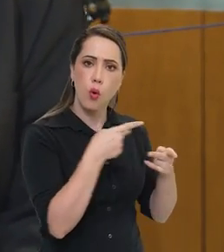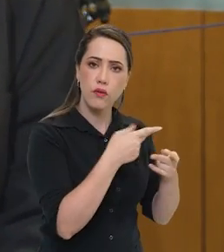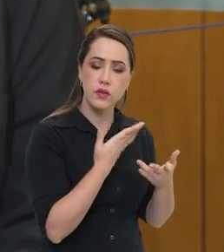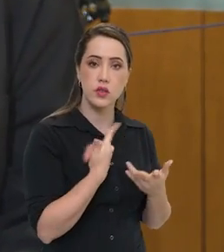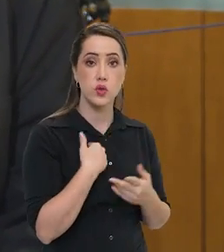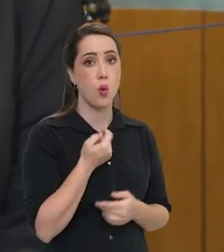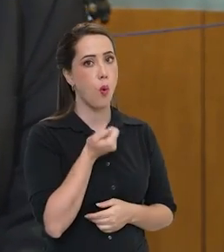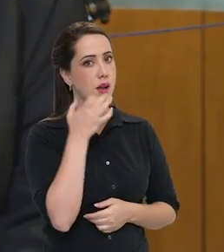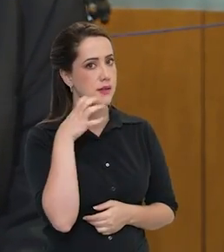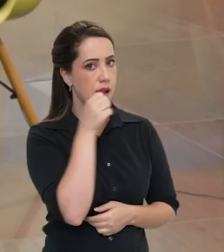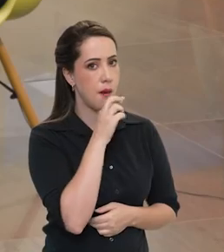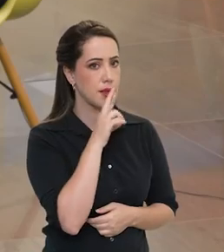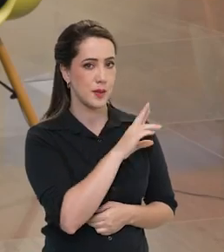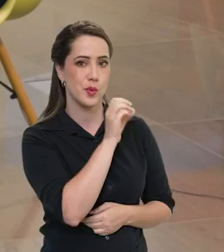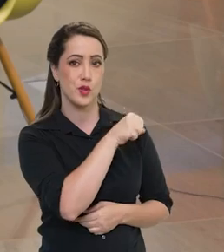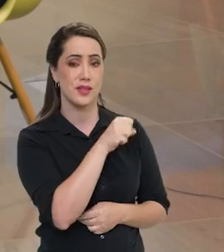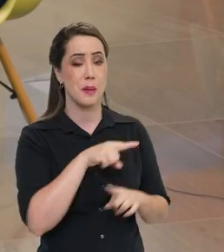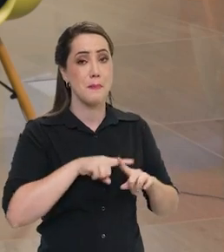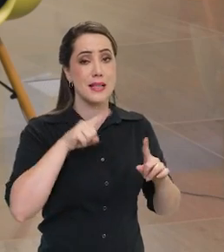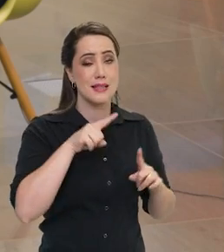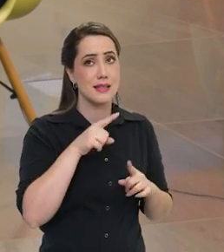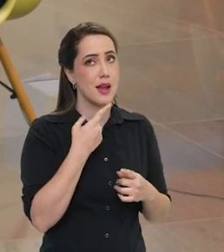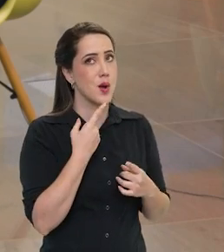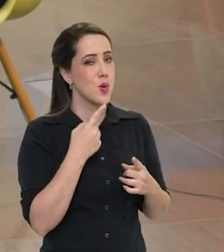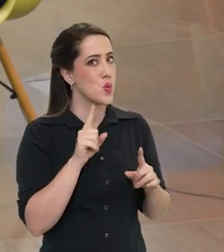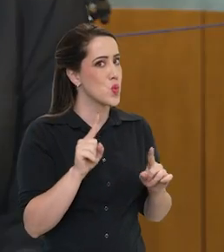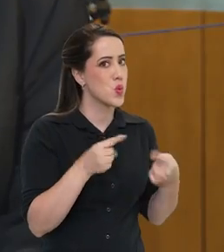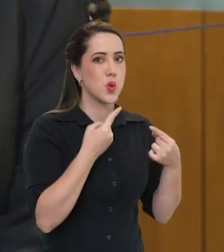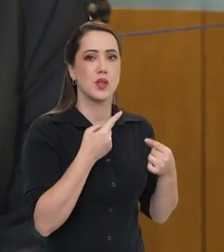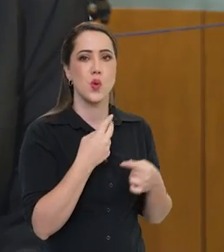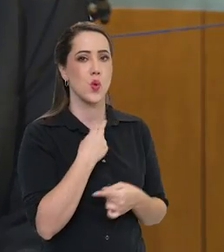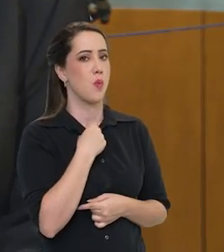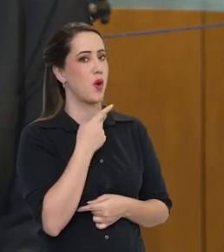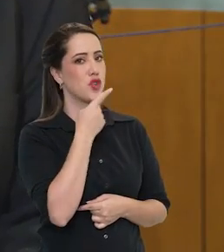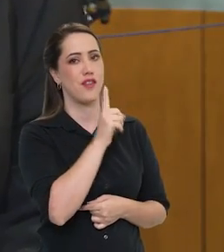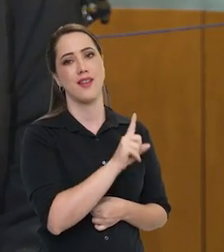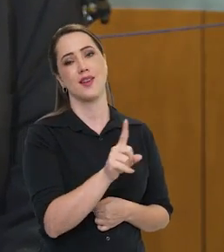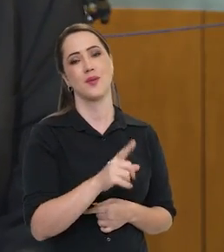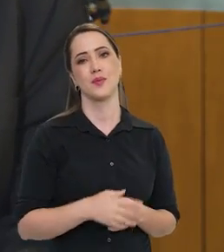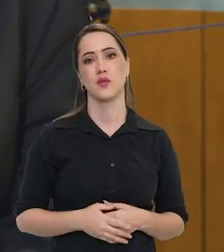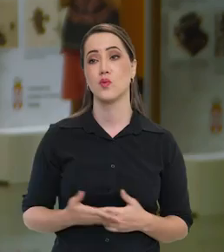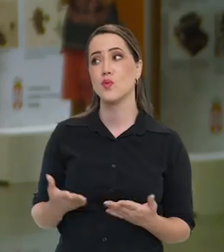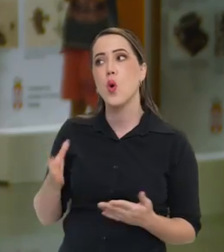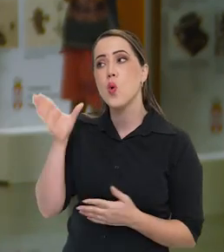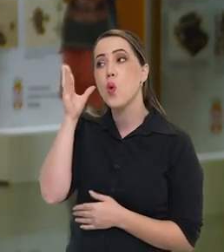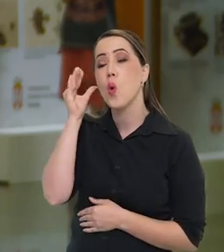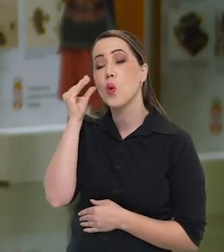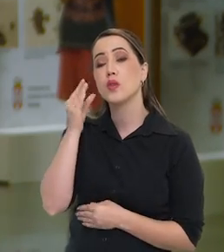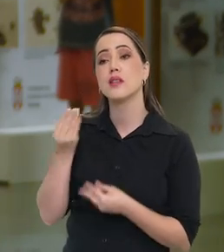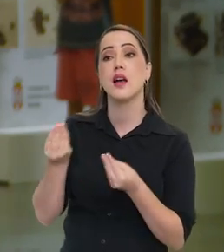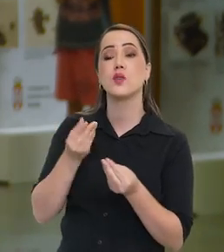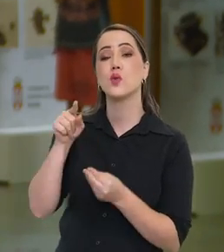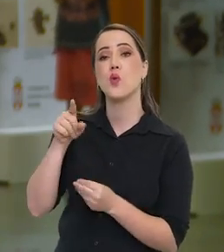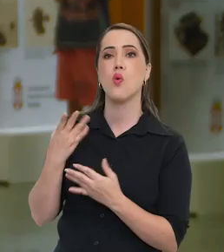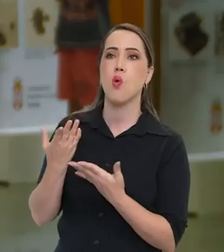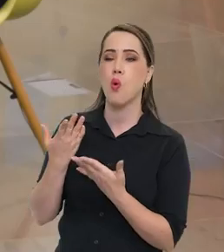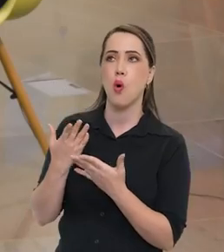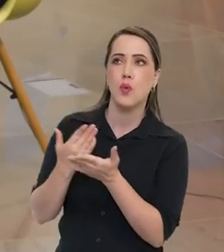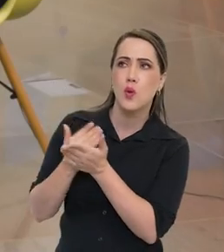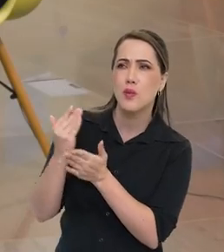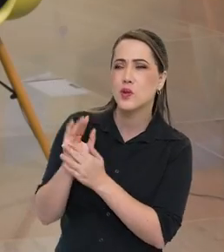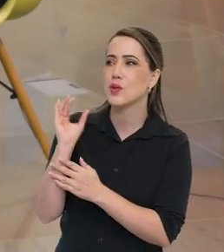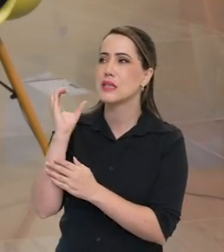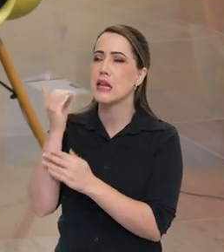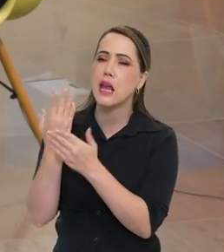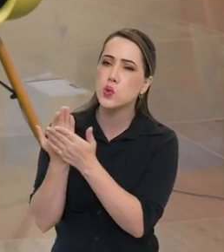Eu aceitei quase imediatamente, mas é um desafio que eu não podia recusar. Como que, curiosidade, como que o